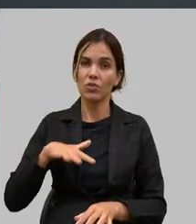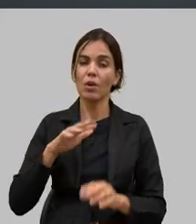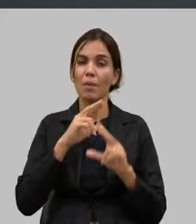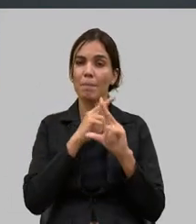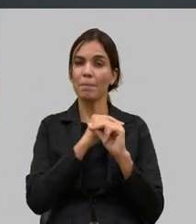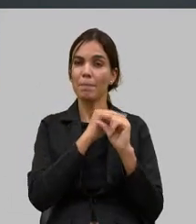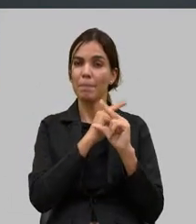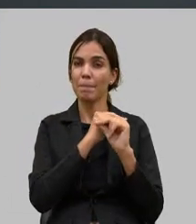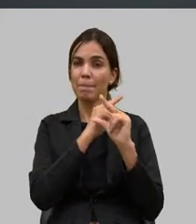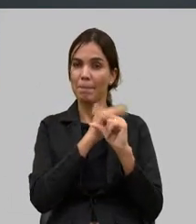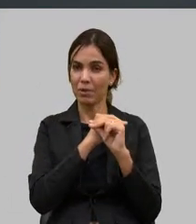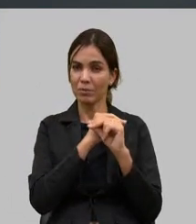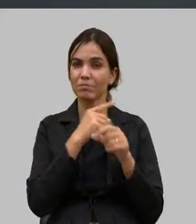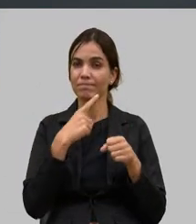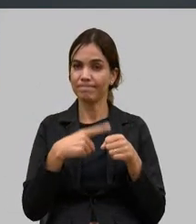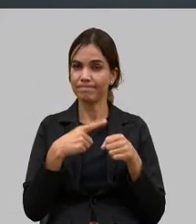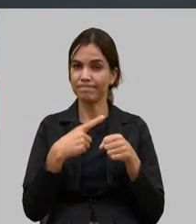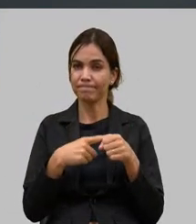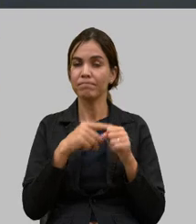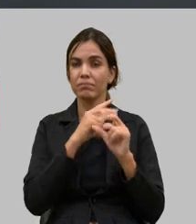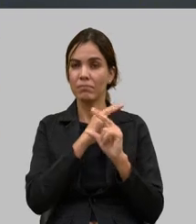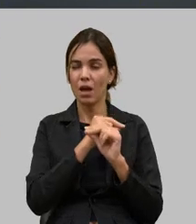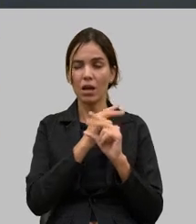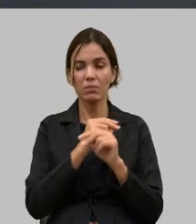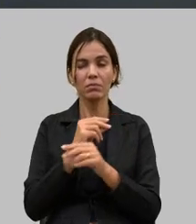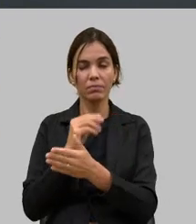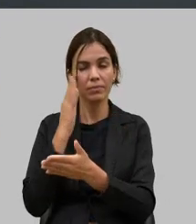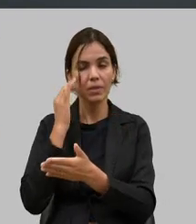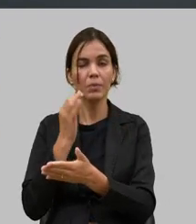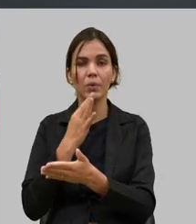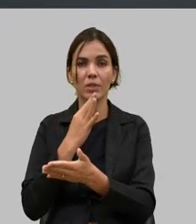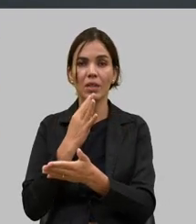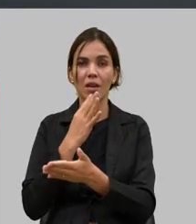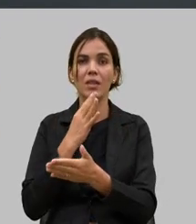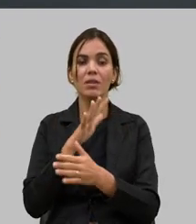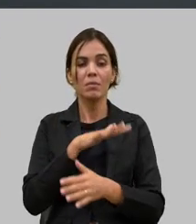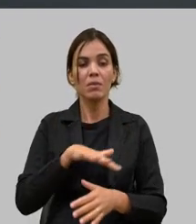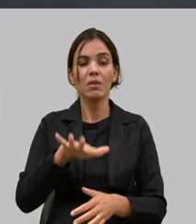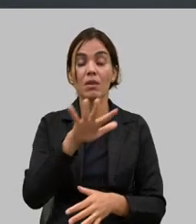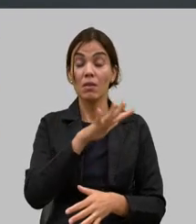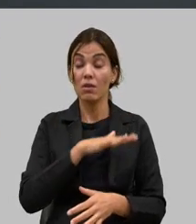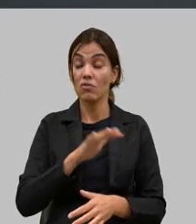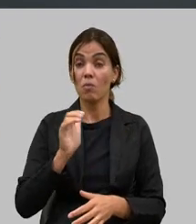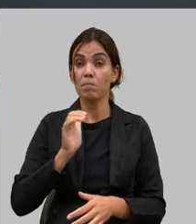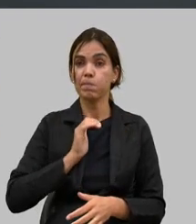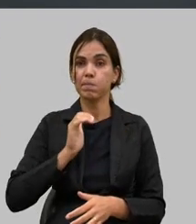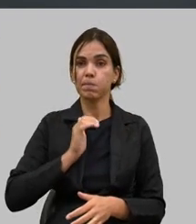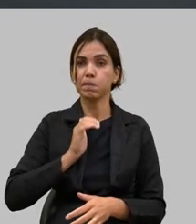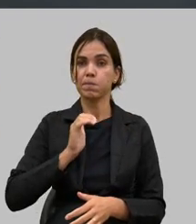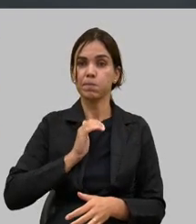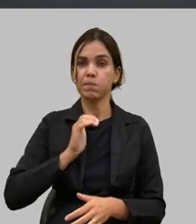sabe que eu estou falando de uma região extremamente rica 25% do PIB do agronegócio do estado de Minas Gerais encontra